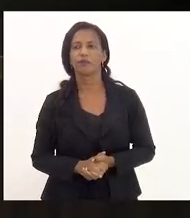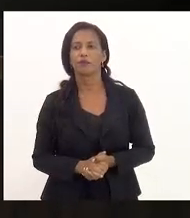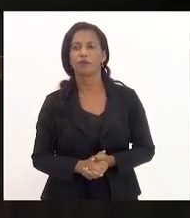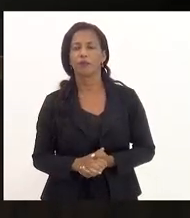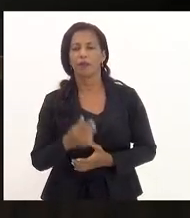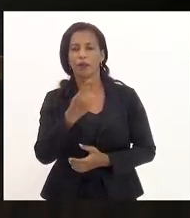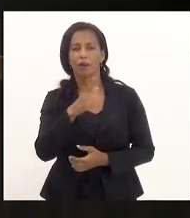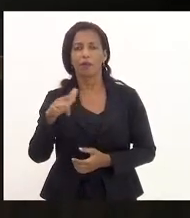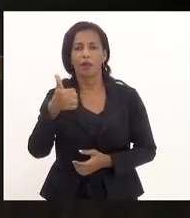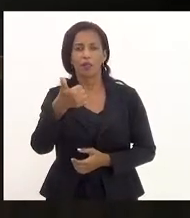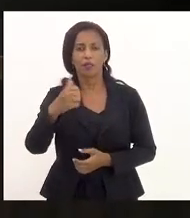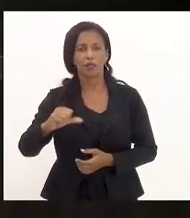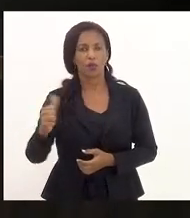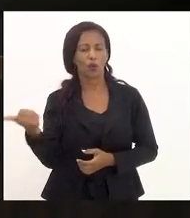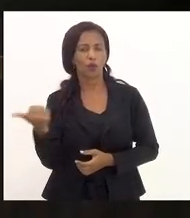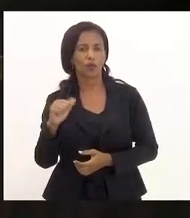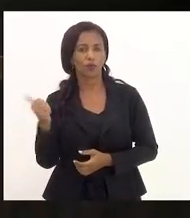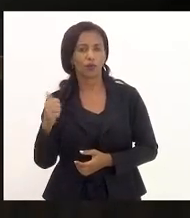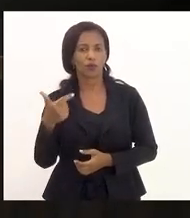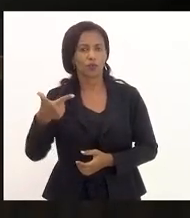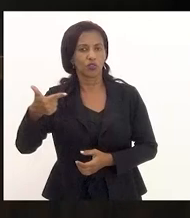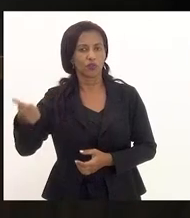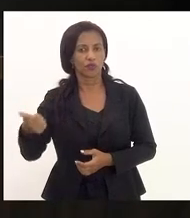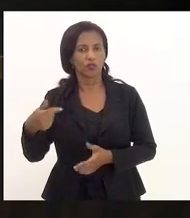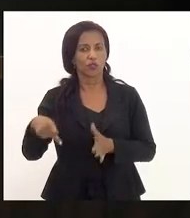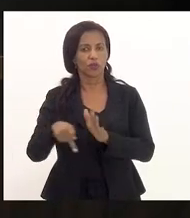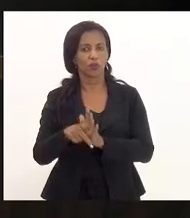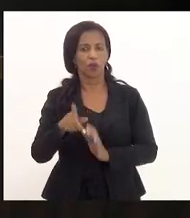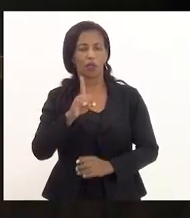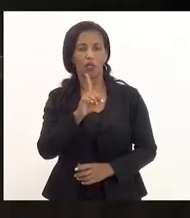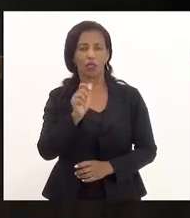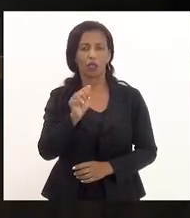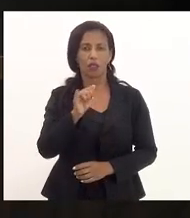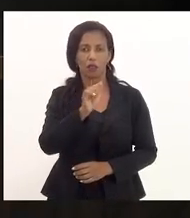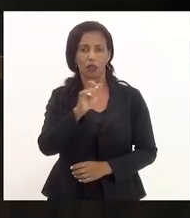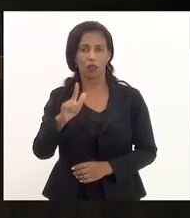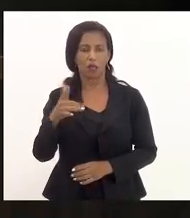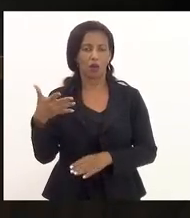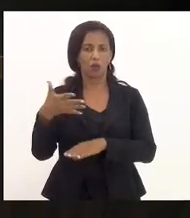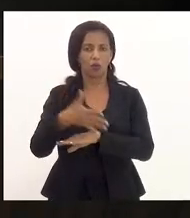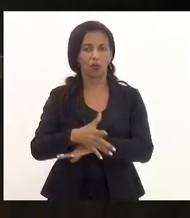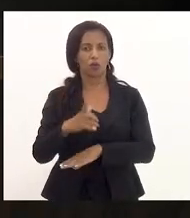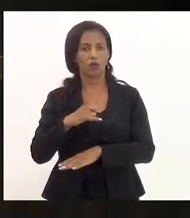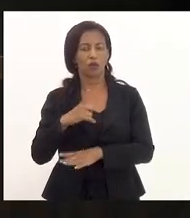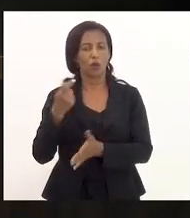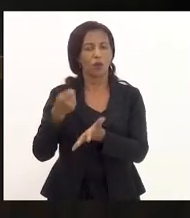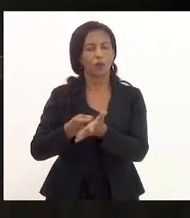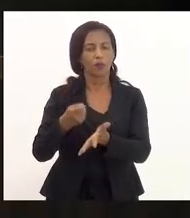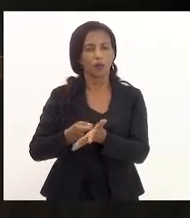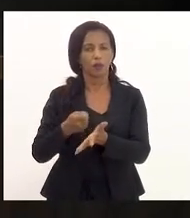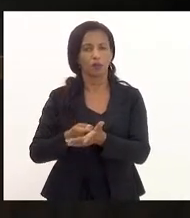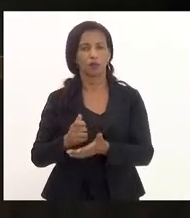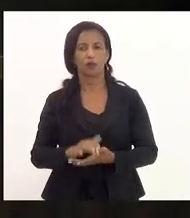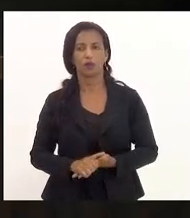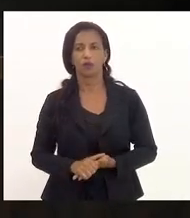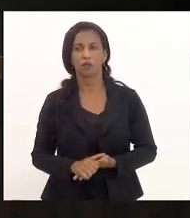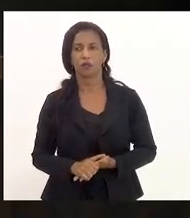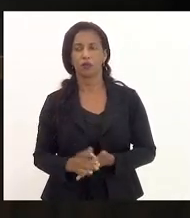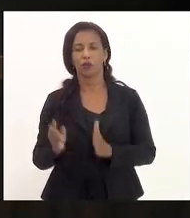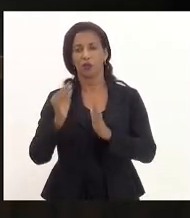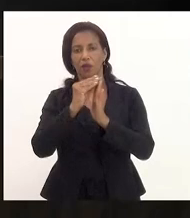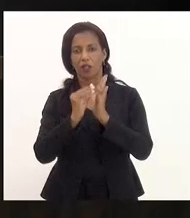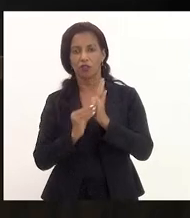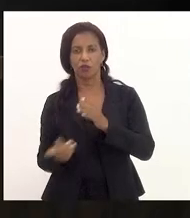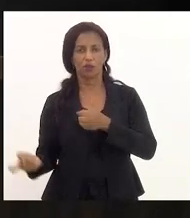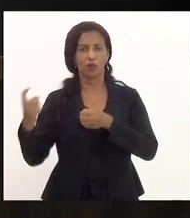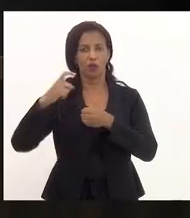projeto de lei 1911, de 20, de autoria do deputado Daniel Librellon, que dispõe sobre a obrigatoriedade do agendamento do